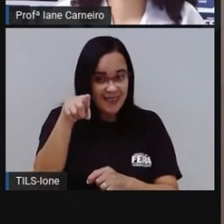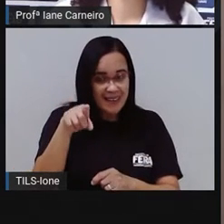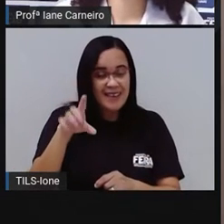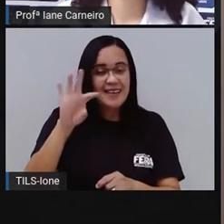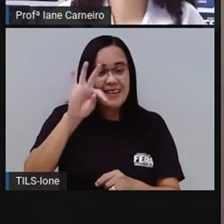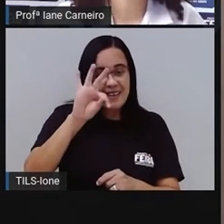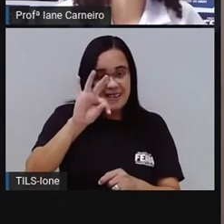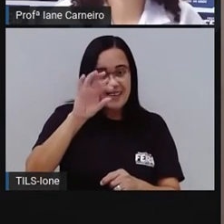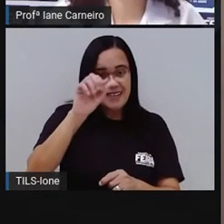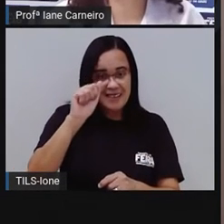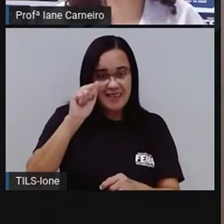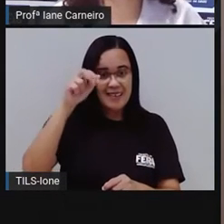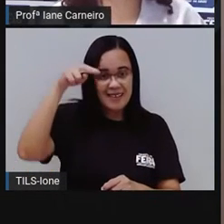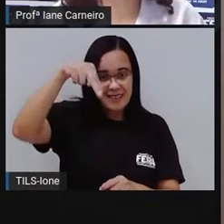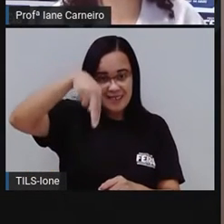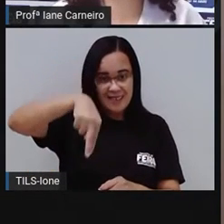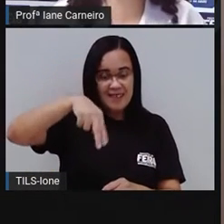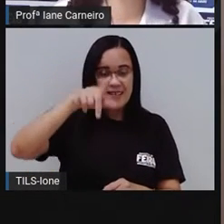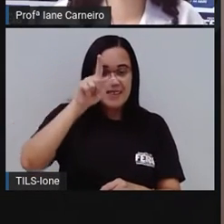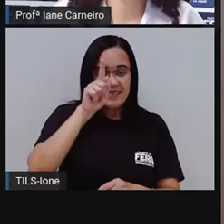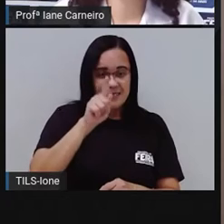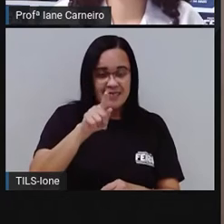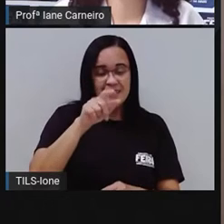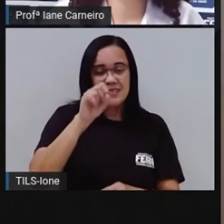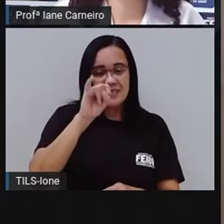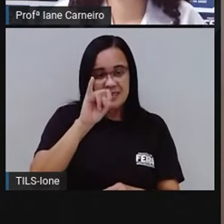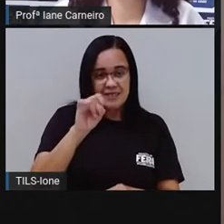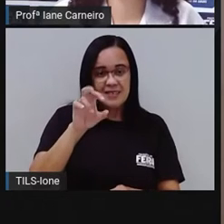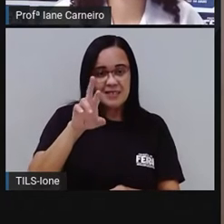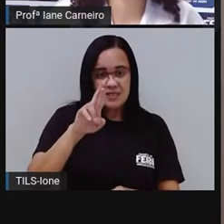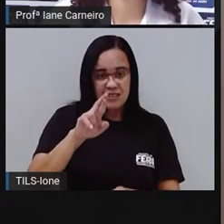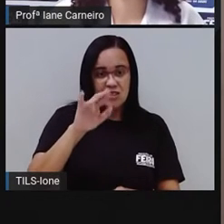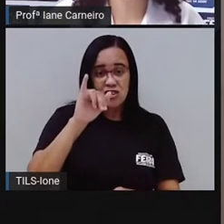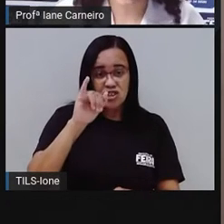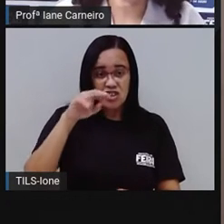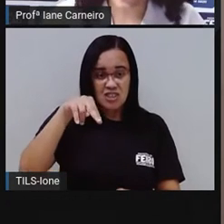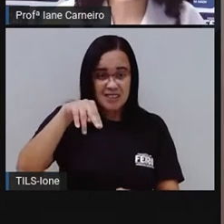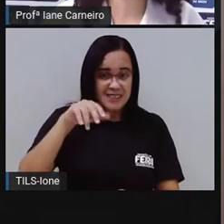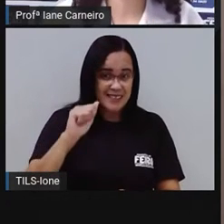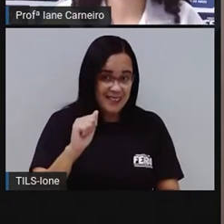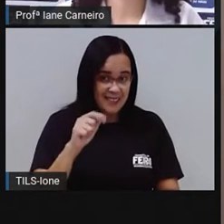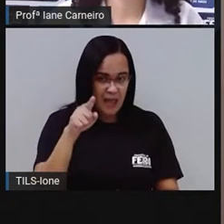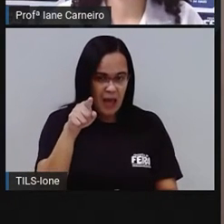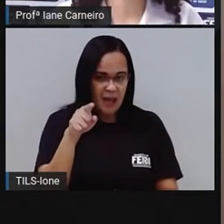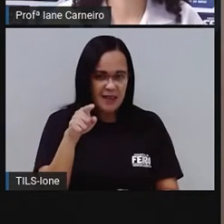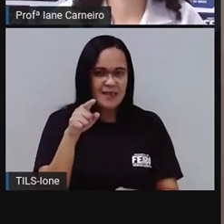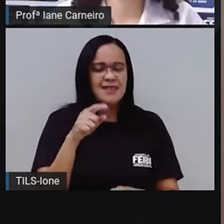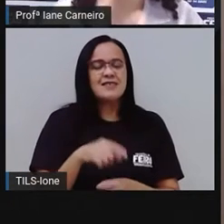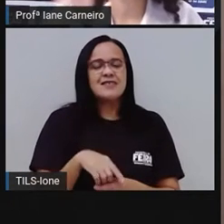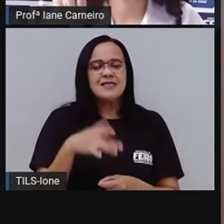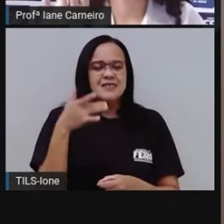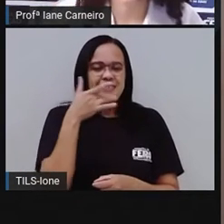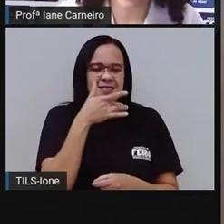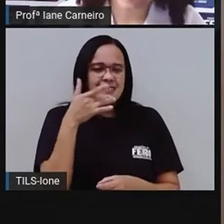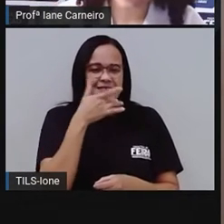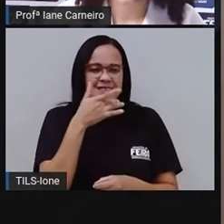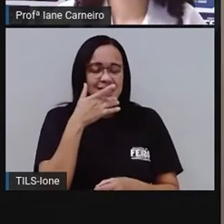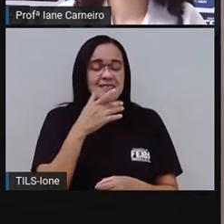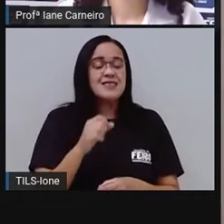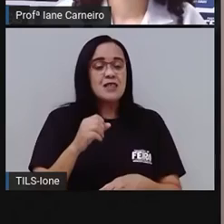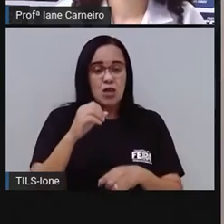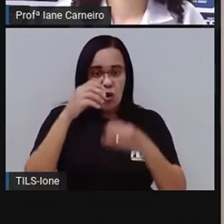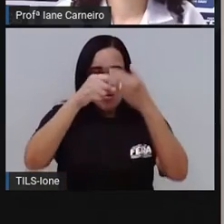Tangerina. Hum, que delícia. A tangerina é uma delícia. Vocês gostam? Coloquem aí nos comentários qual é a fruta que você mais gosta.